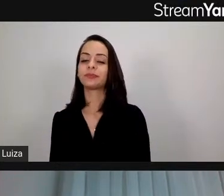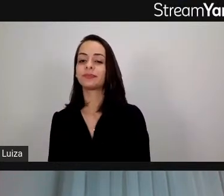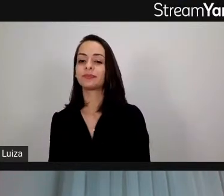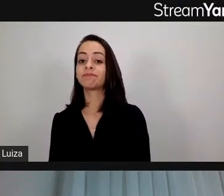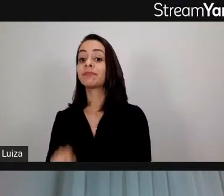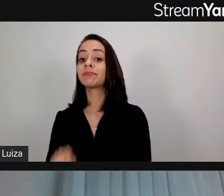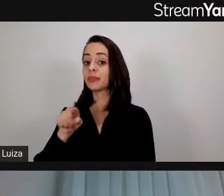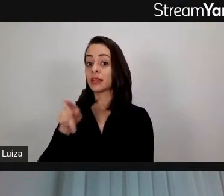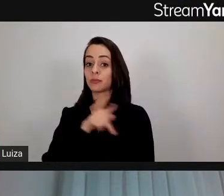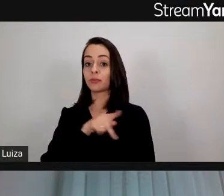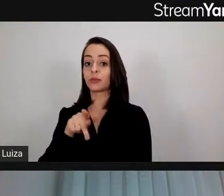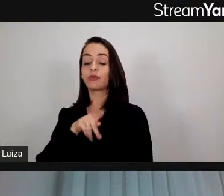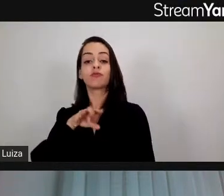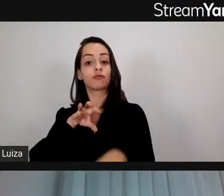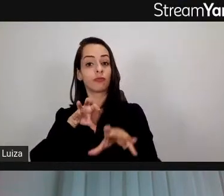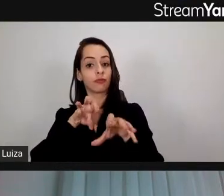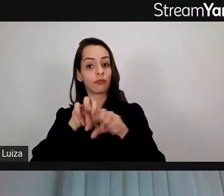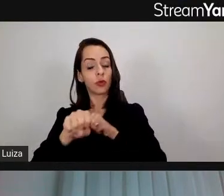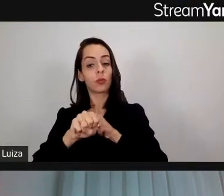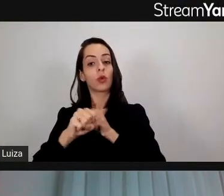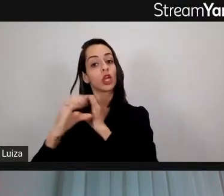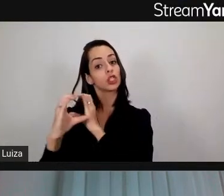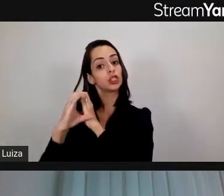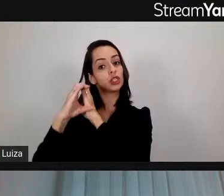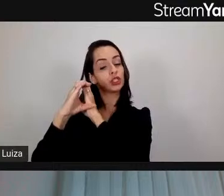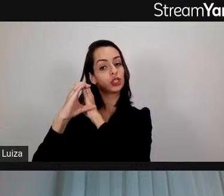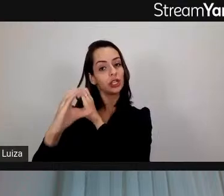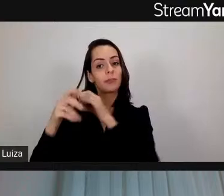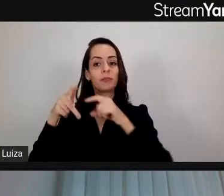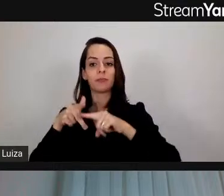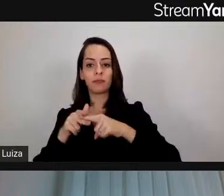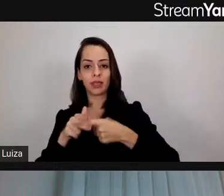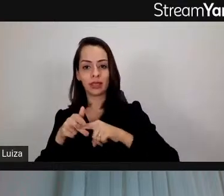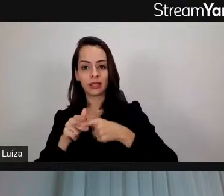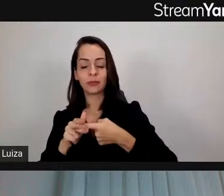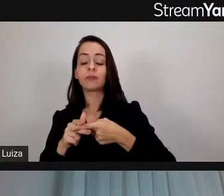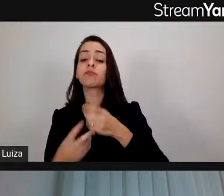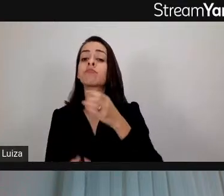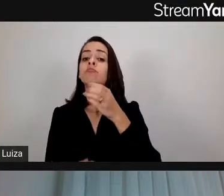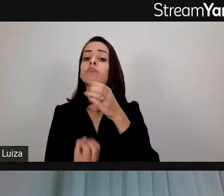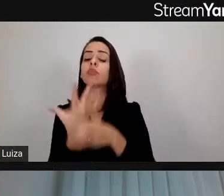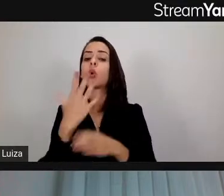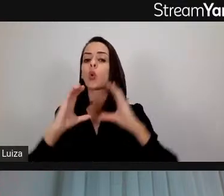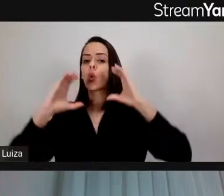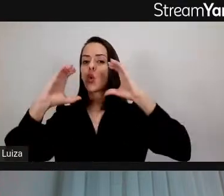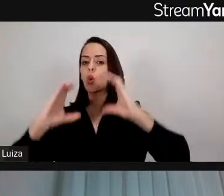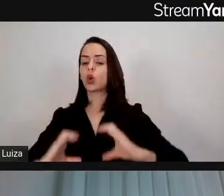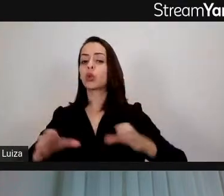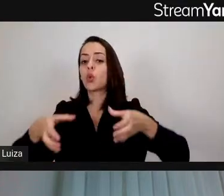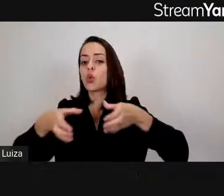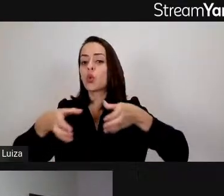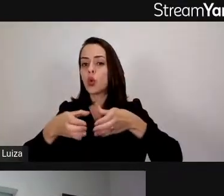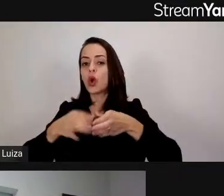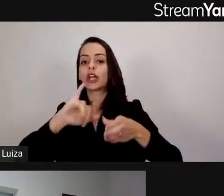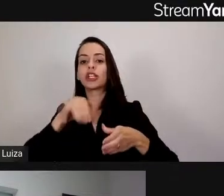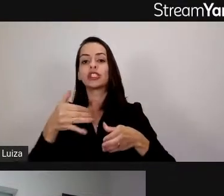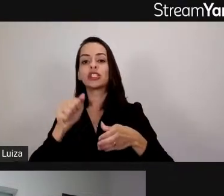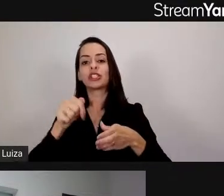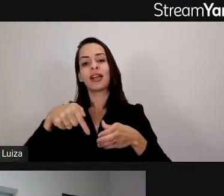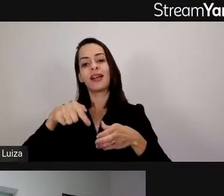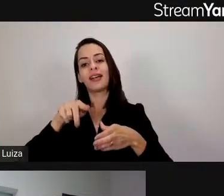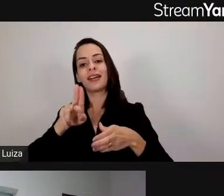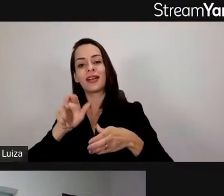é graduado em Engenharia Mecânica, fundador e coordenador da equipe Jogar de Robótica,